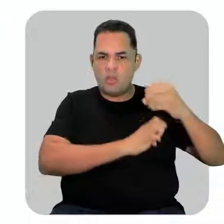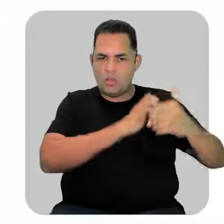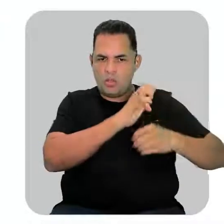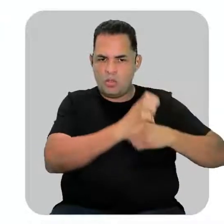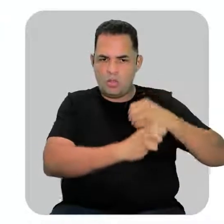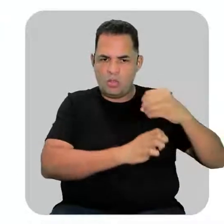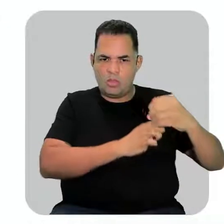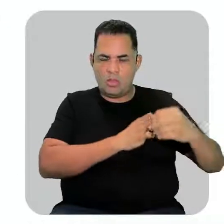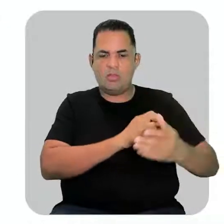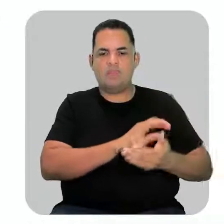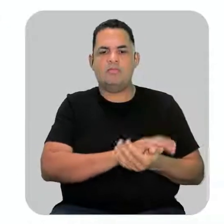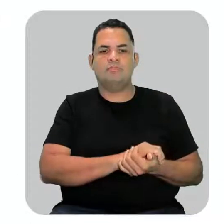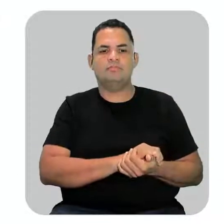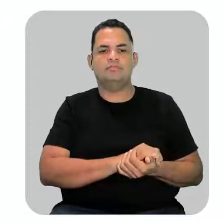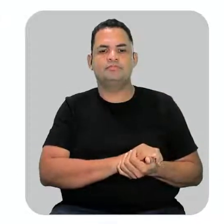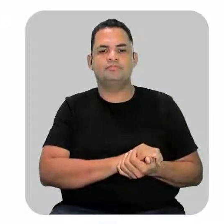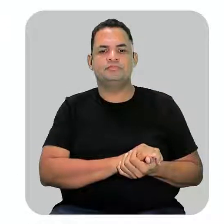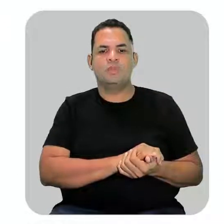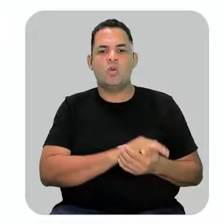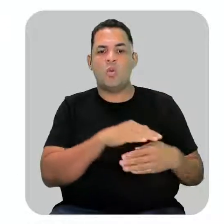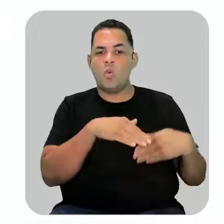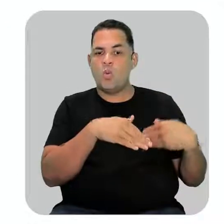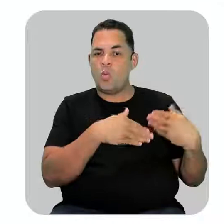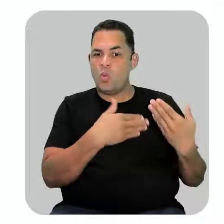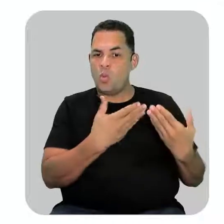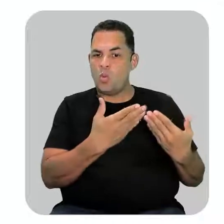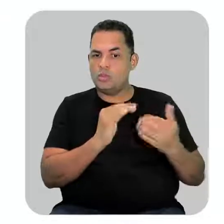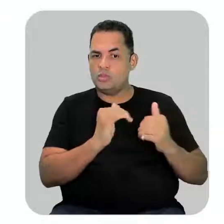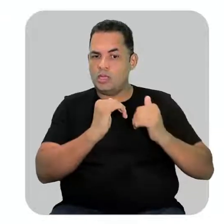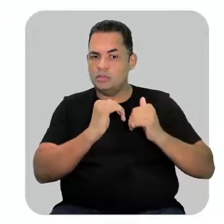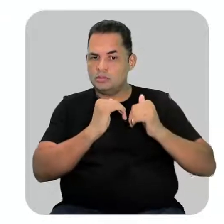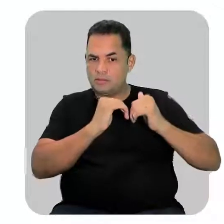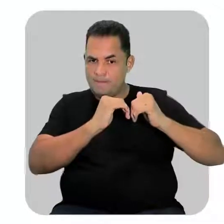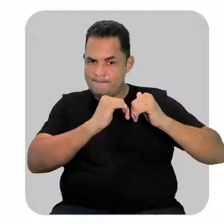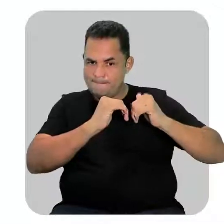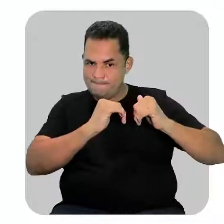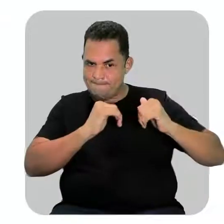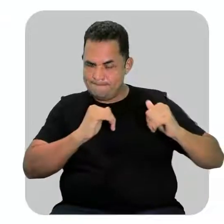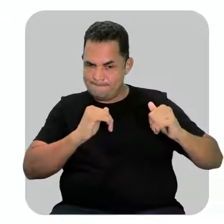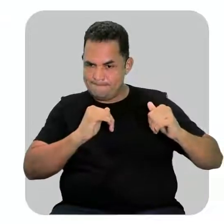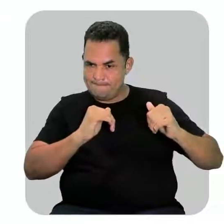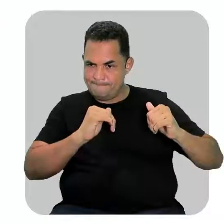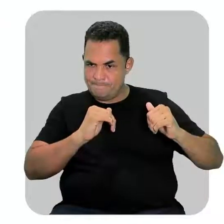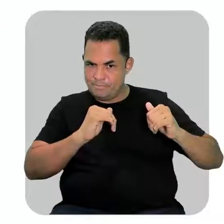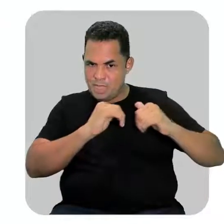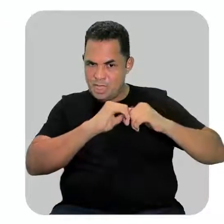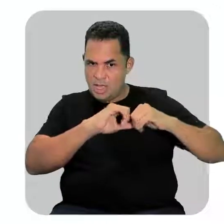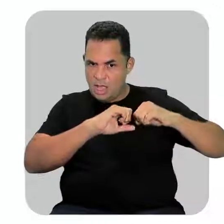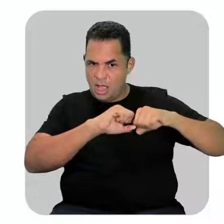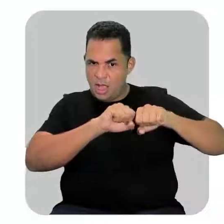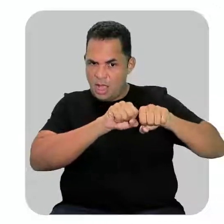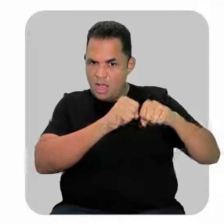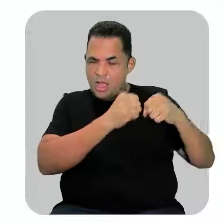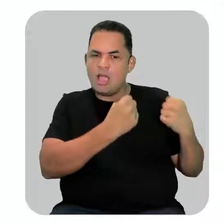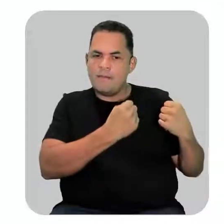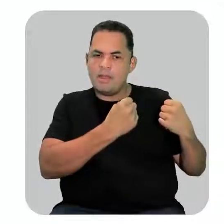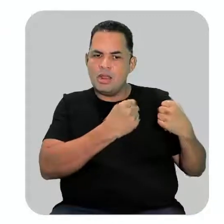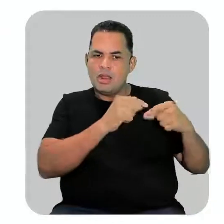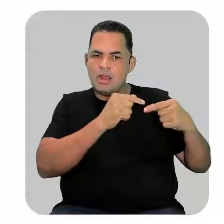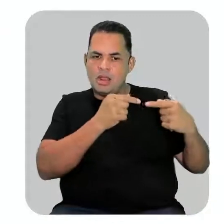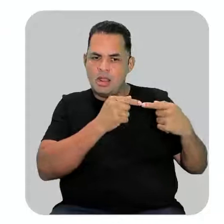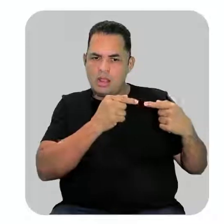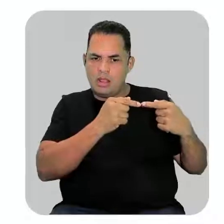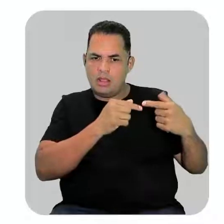de elétrons sendo compartilhados. Quando nós temos a cisão, que é a quebra dessa ligação,